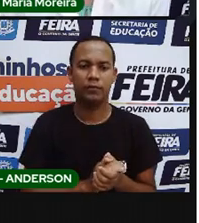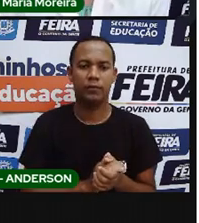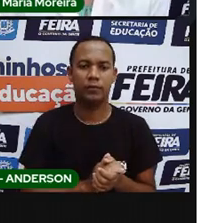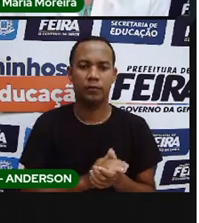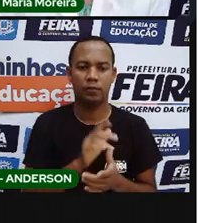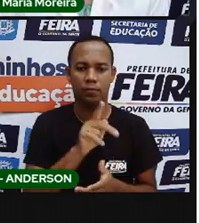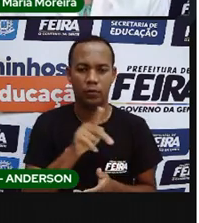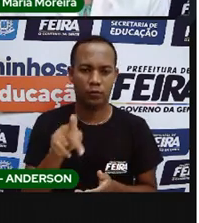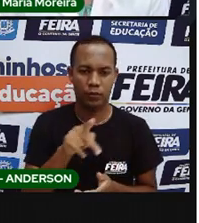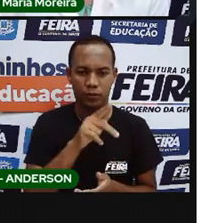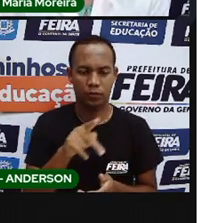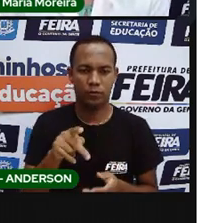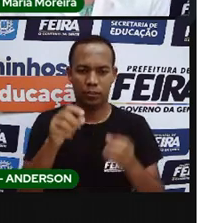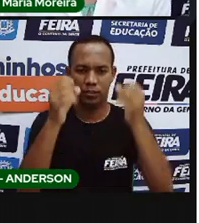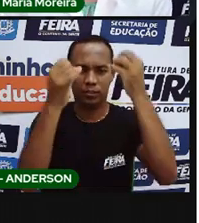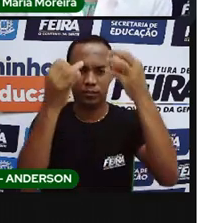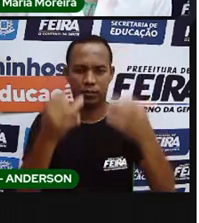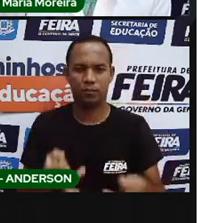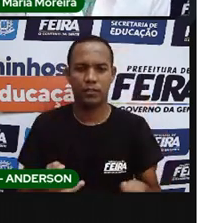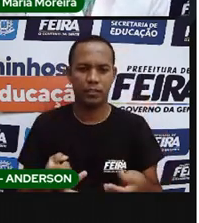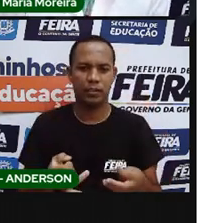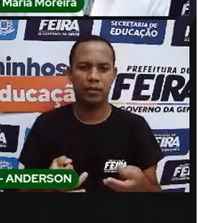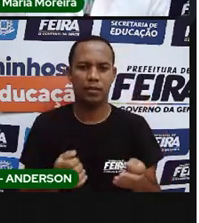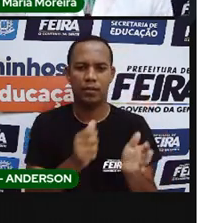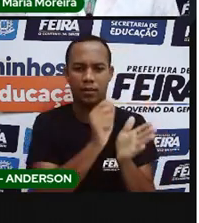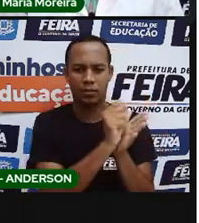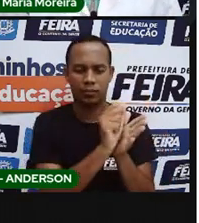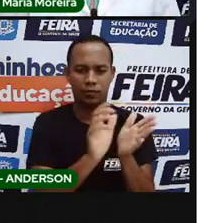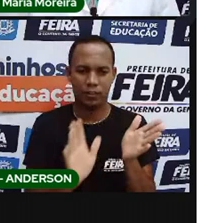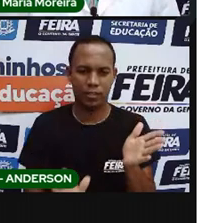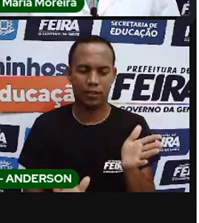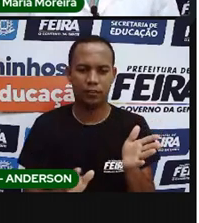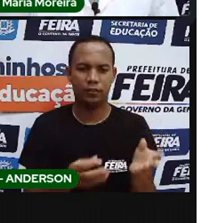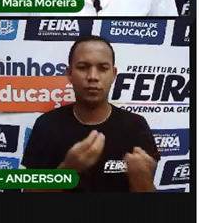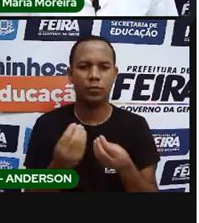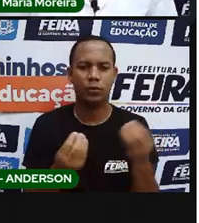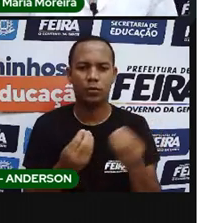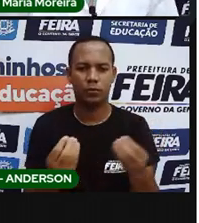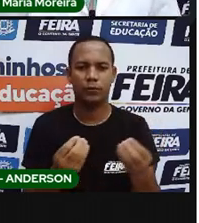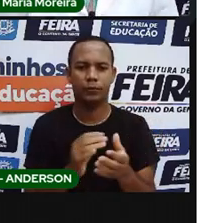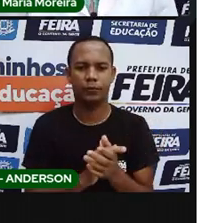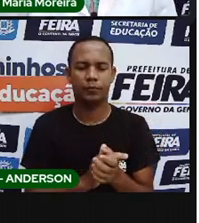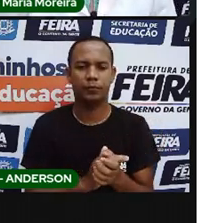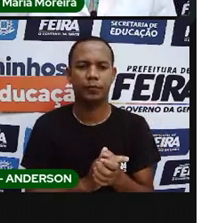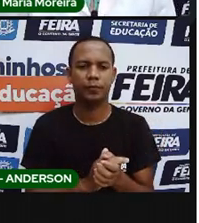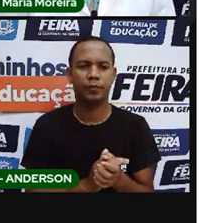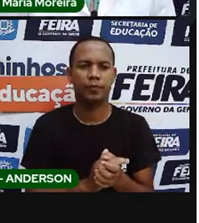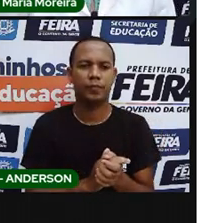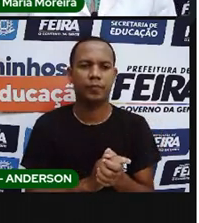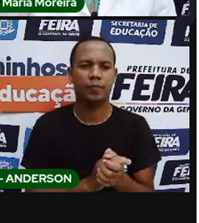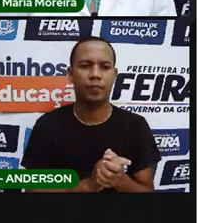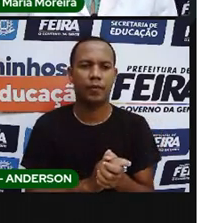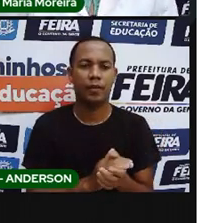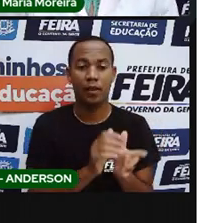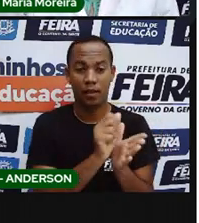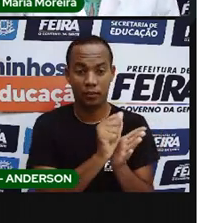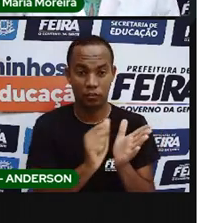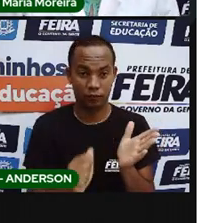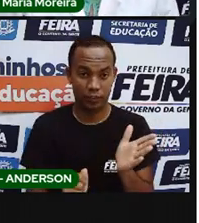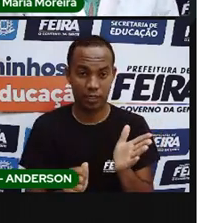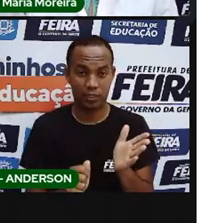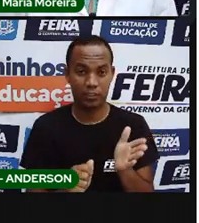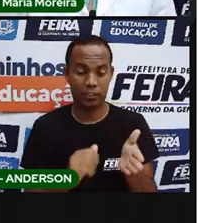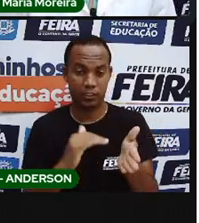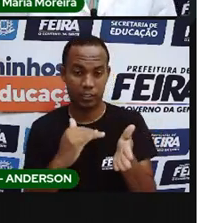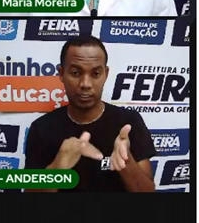sobre a atividade. Lembrando, a atividade é o área da Secretaria de Educação. E não